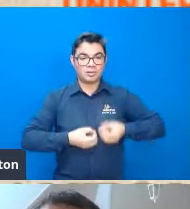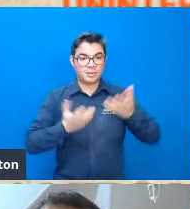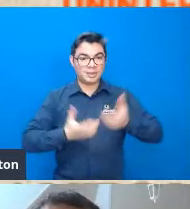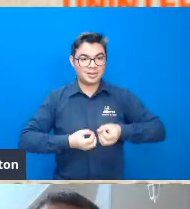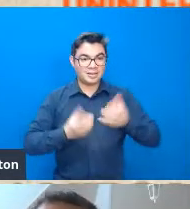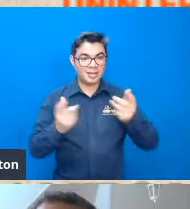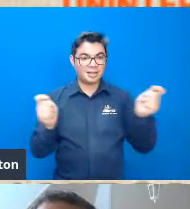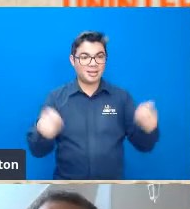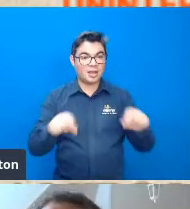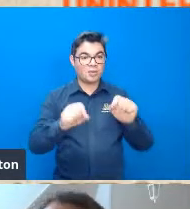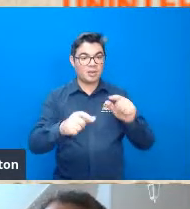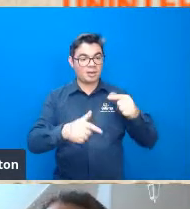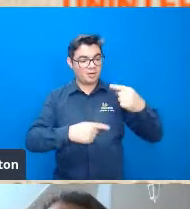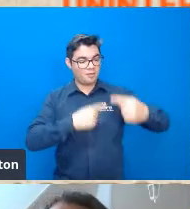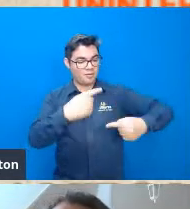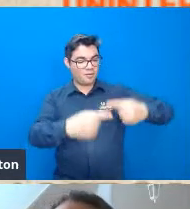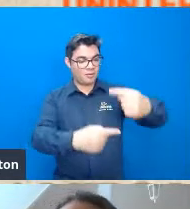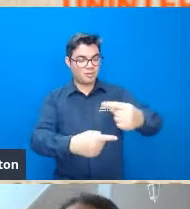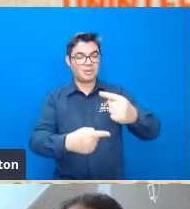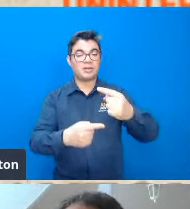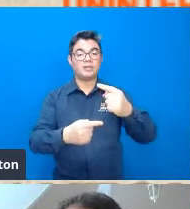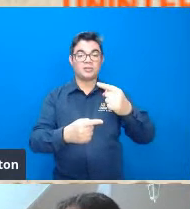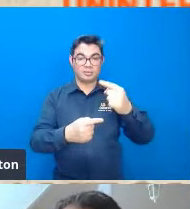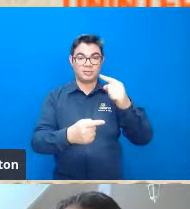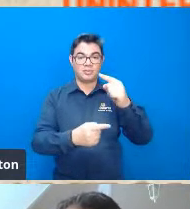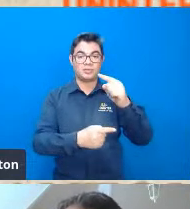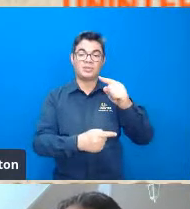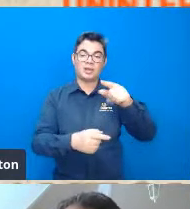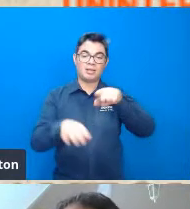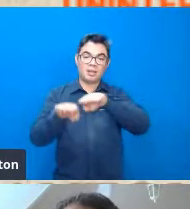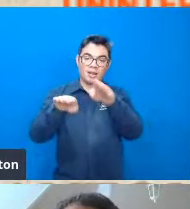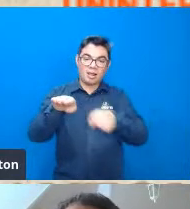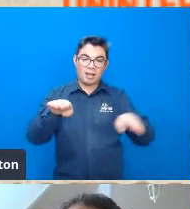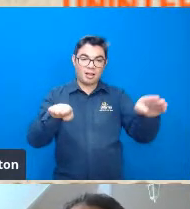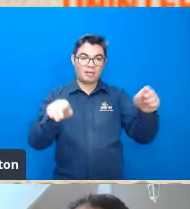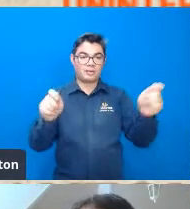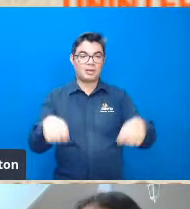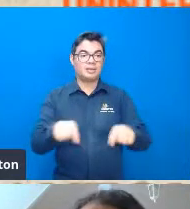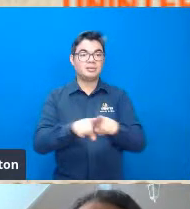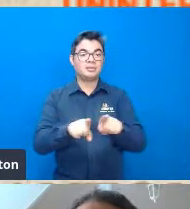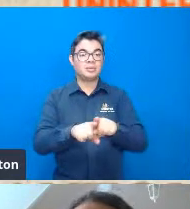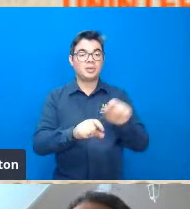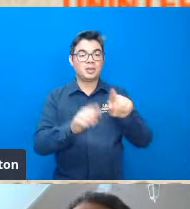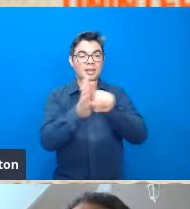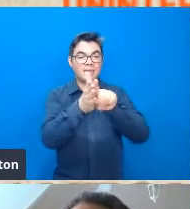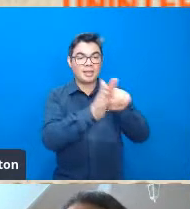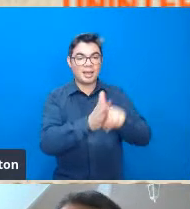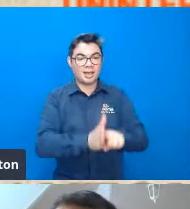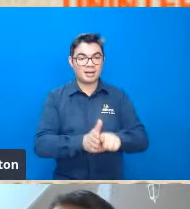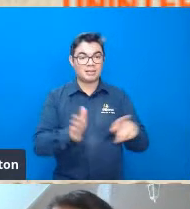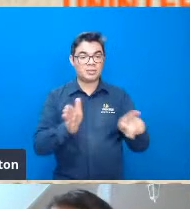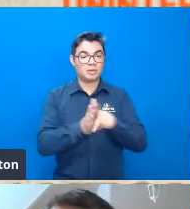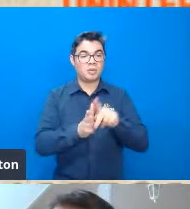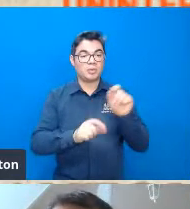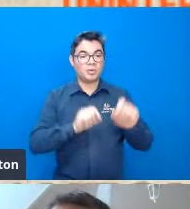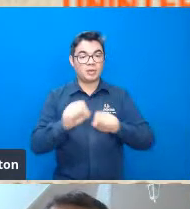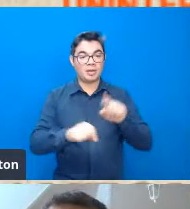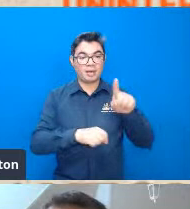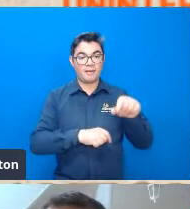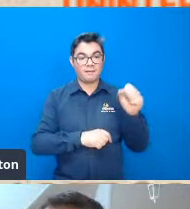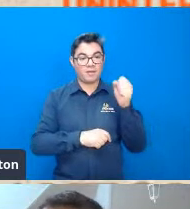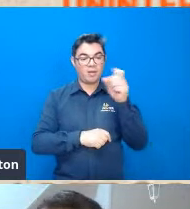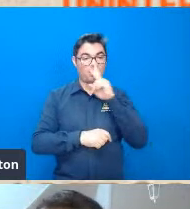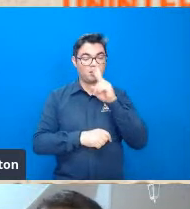a evolução do relevo a dinâmica geomorfológica então a análise morfométrica é fortemente